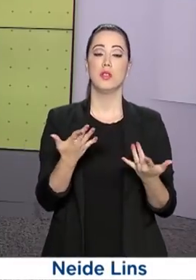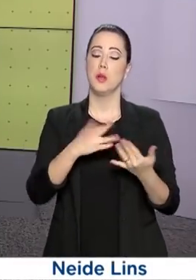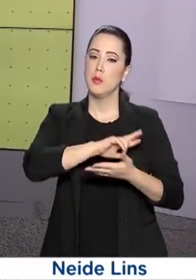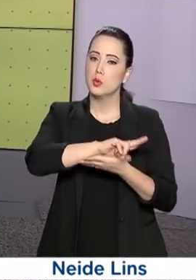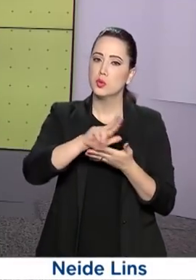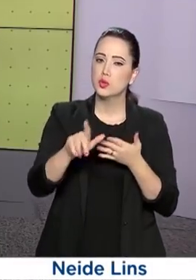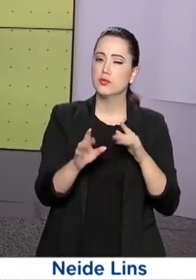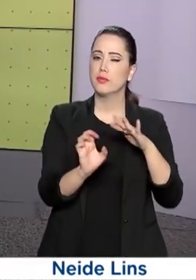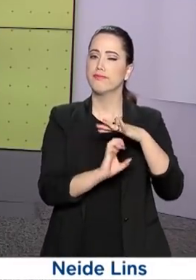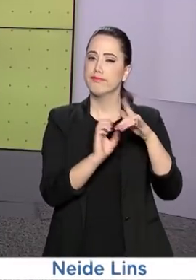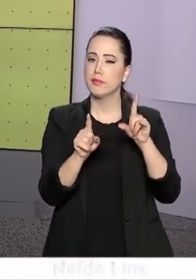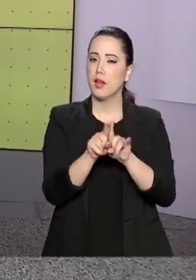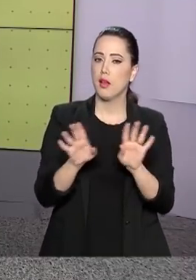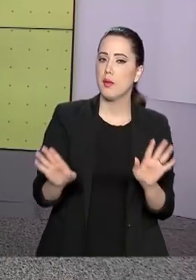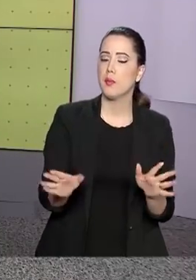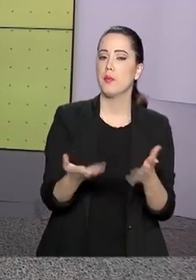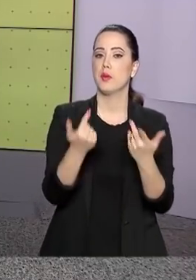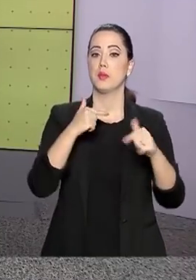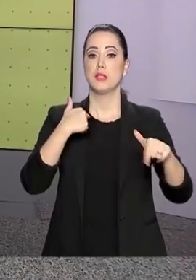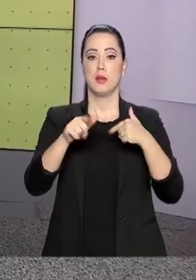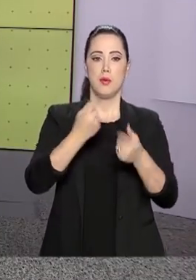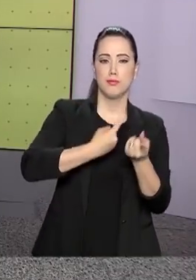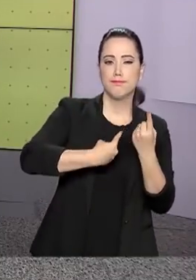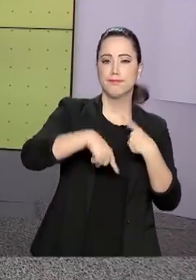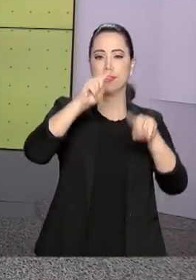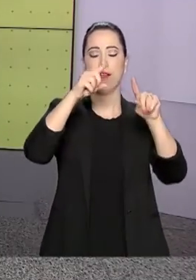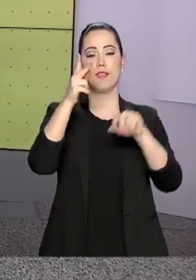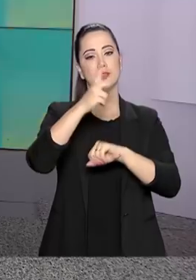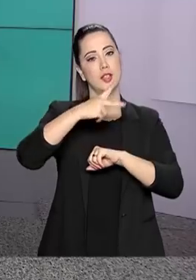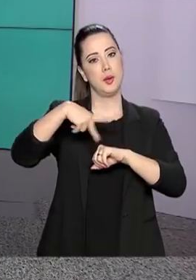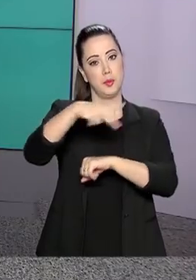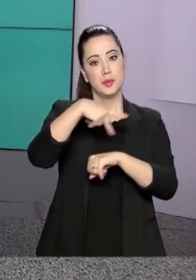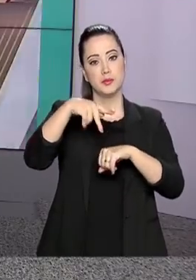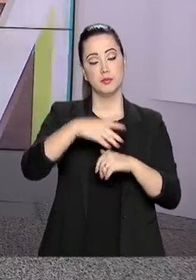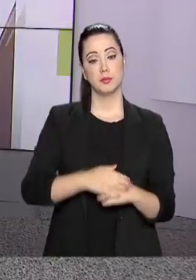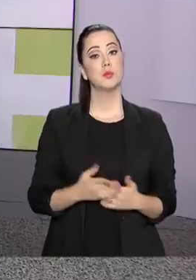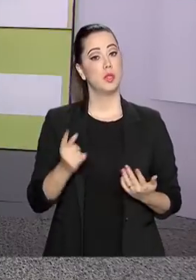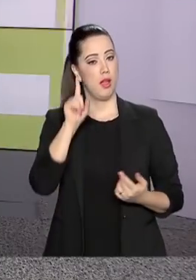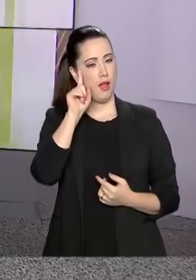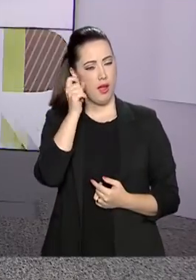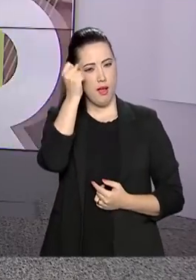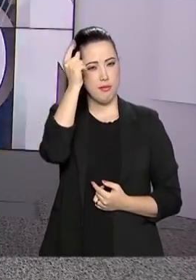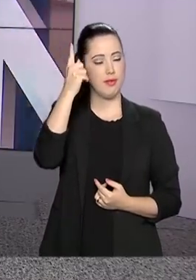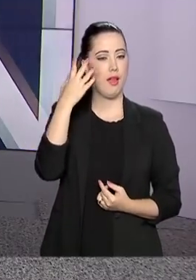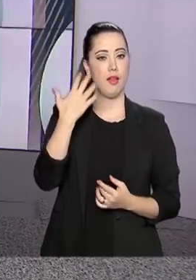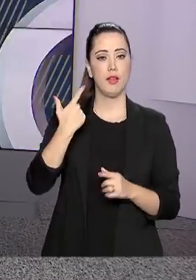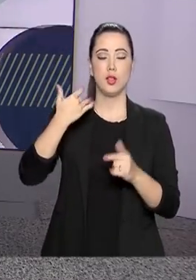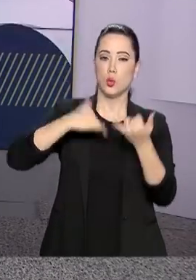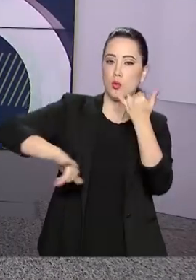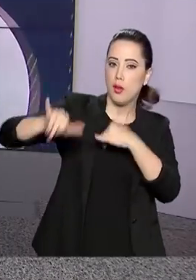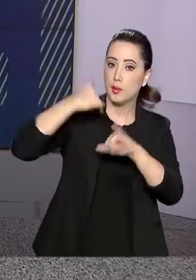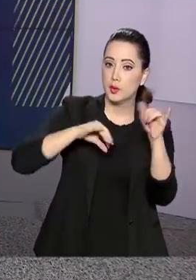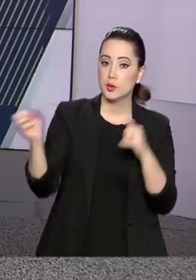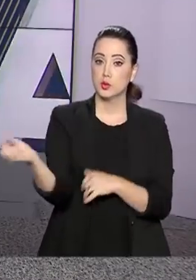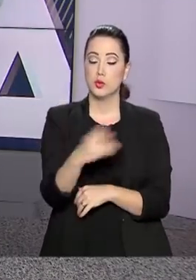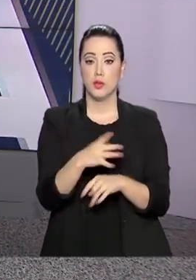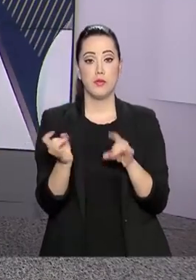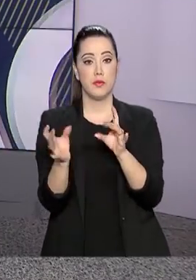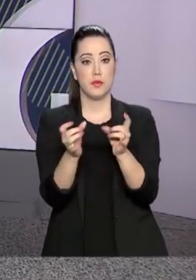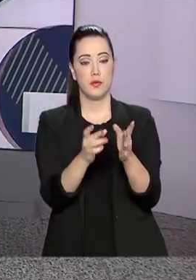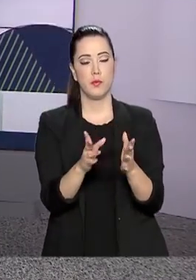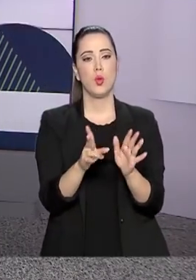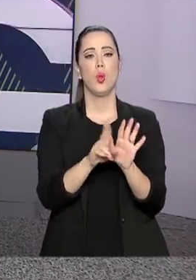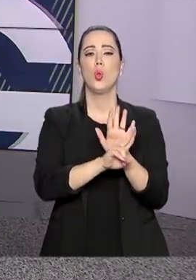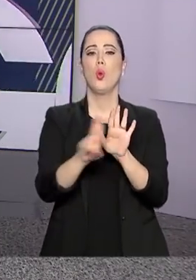mercado e promover atividades que ajudem a alavancar o setor no país. Essa é a ideia do Laboratório de Inovação do Varejo, o